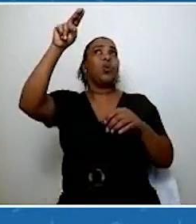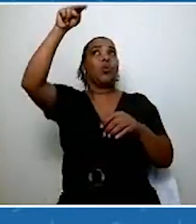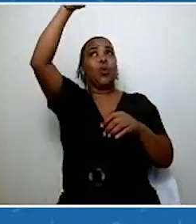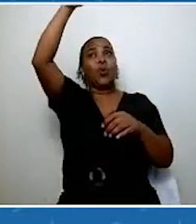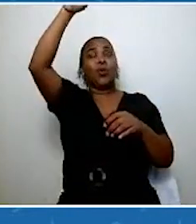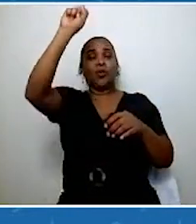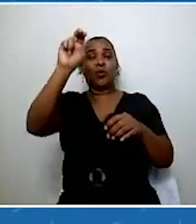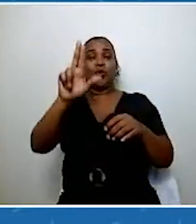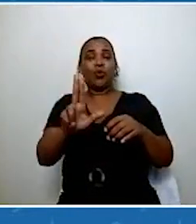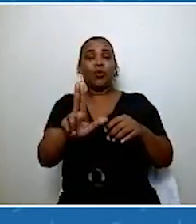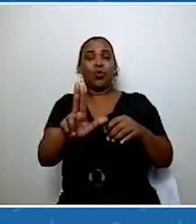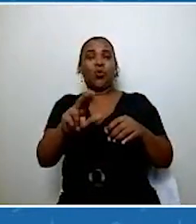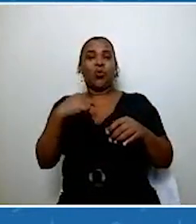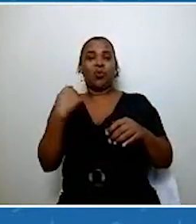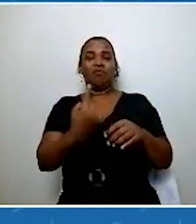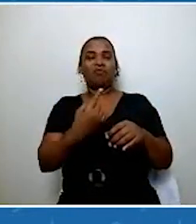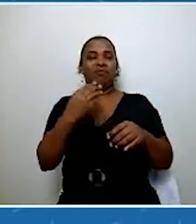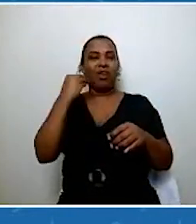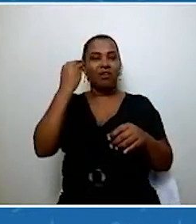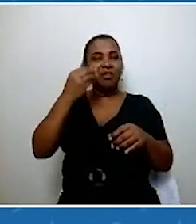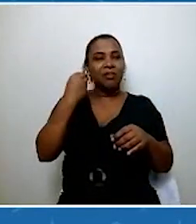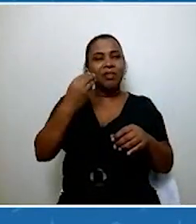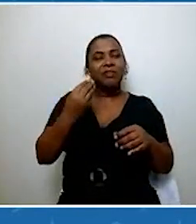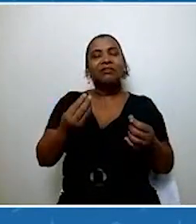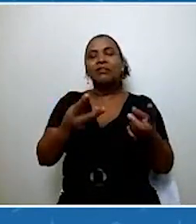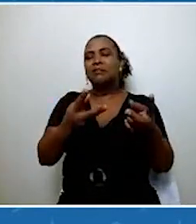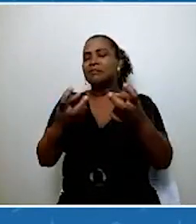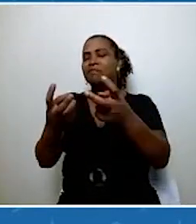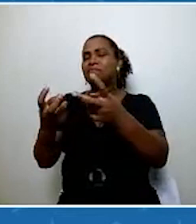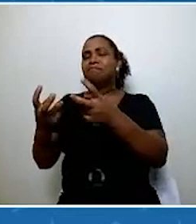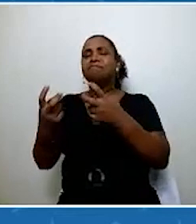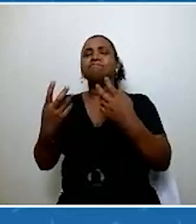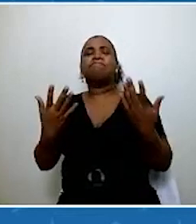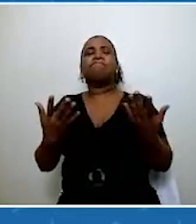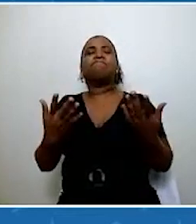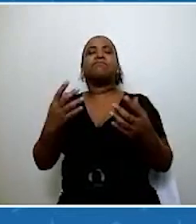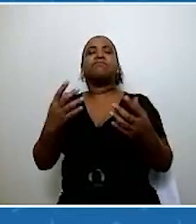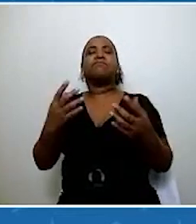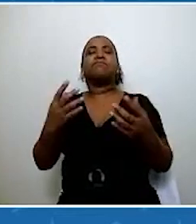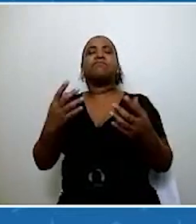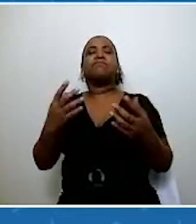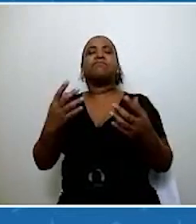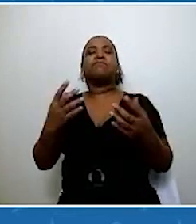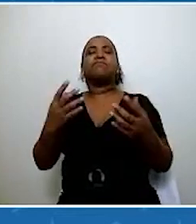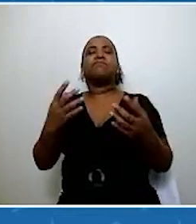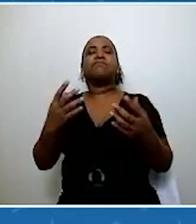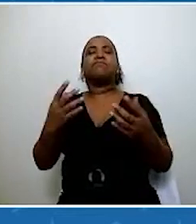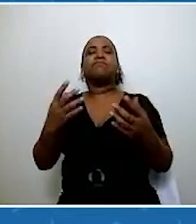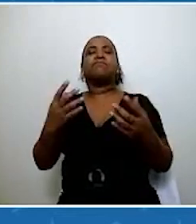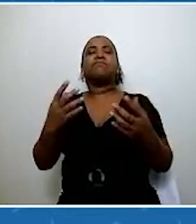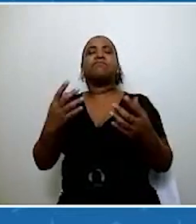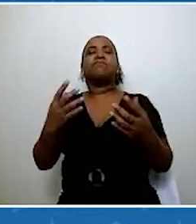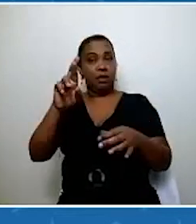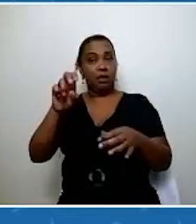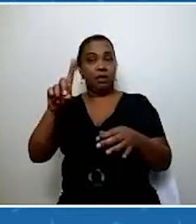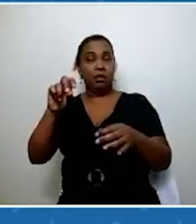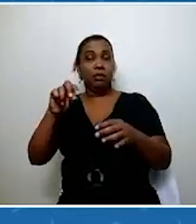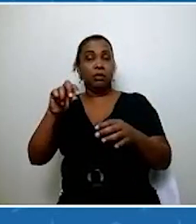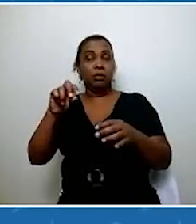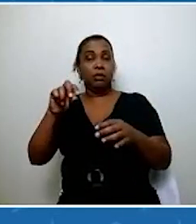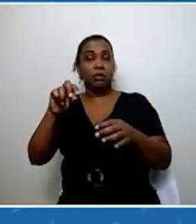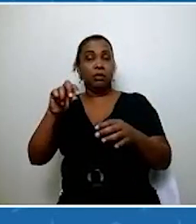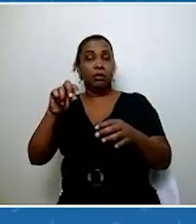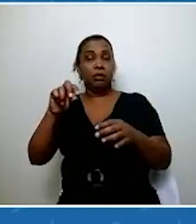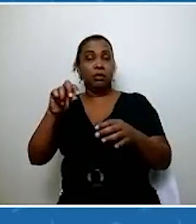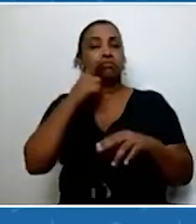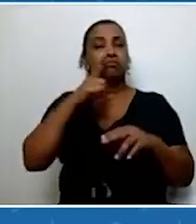vivido, vivenciado, dentro do trabalho da rede. Porque, quando a gente consegue comunicar as nossas boas